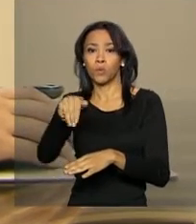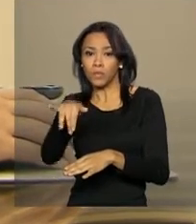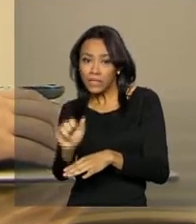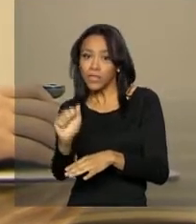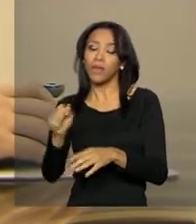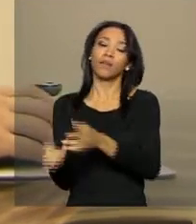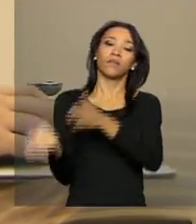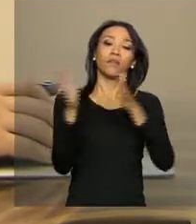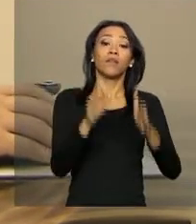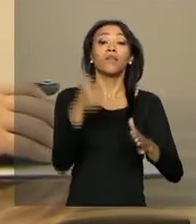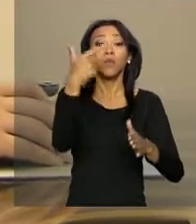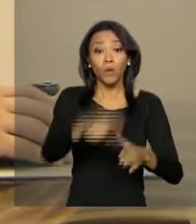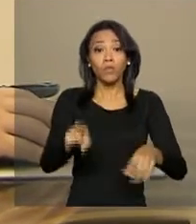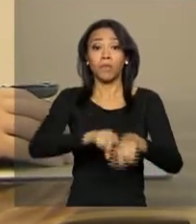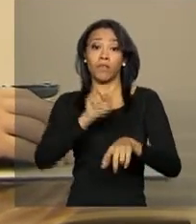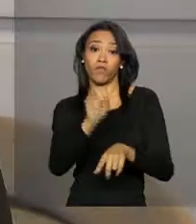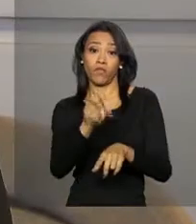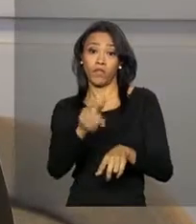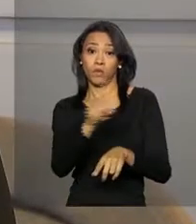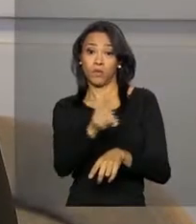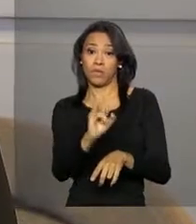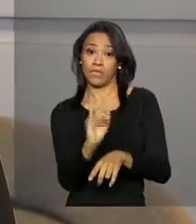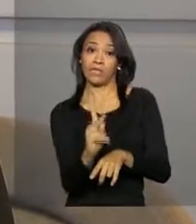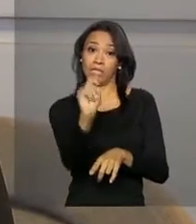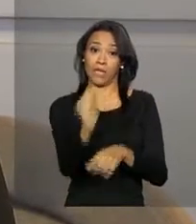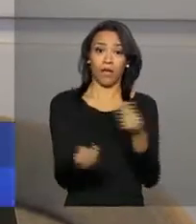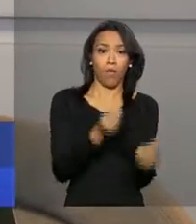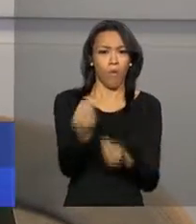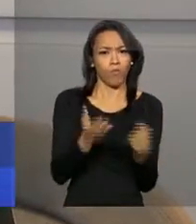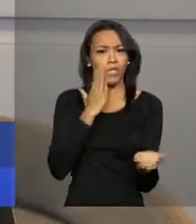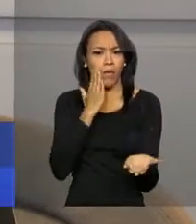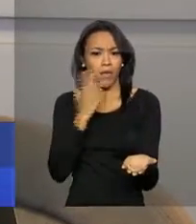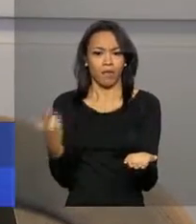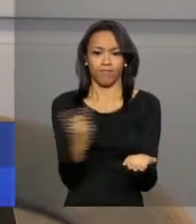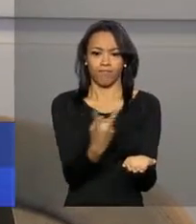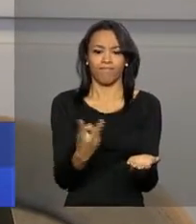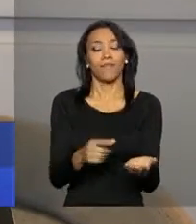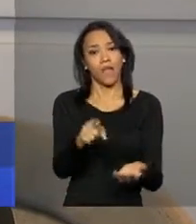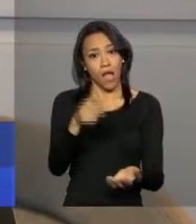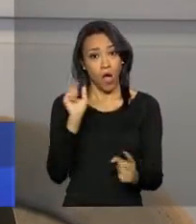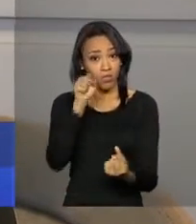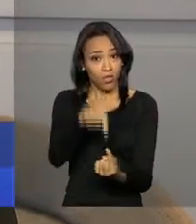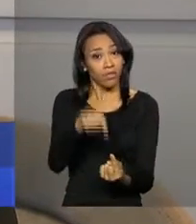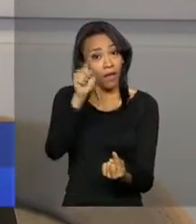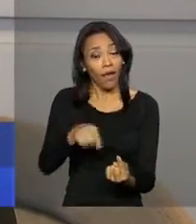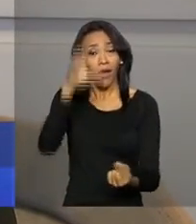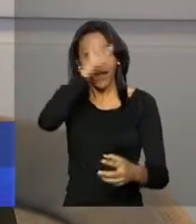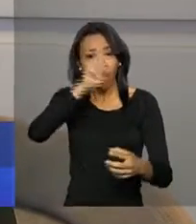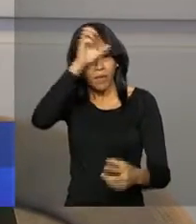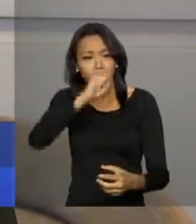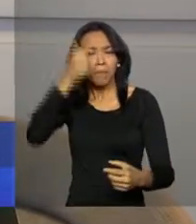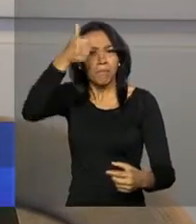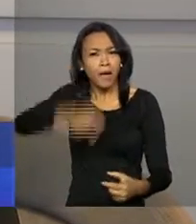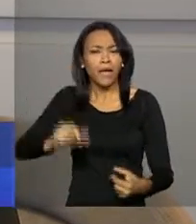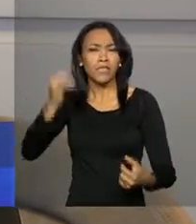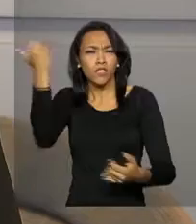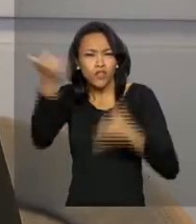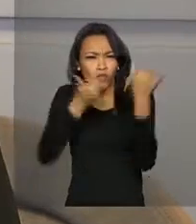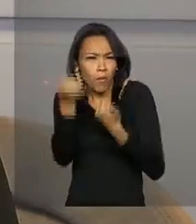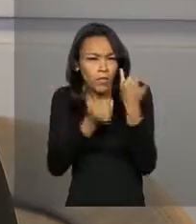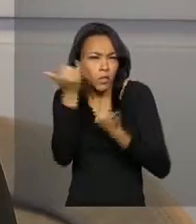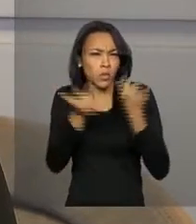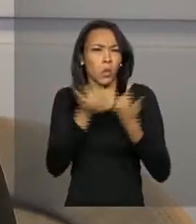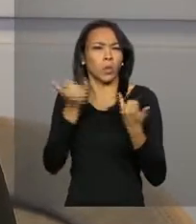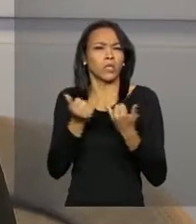clínica do vírus zika na atenção básica. O objetivo principal é que eu me capacite mais e tenha mais informações de fontes